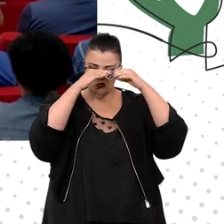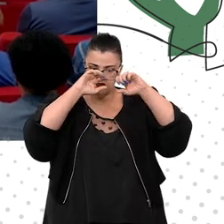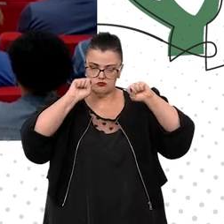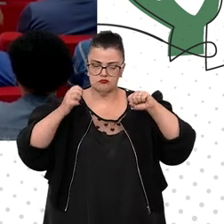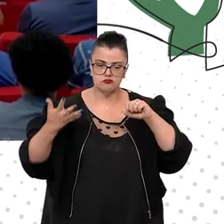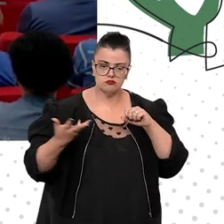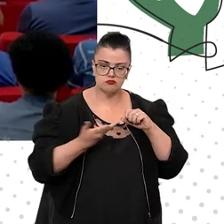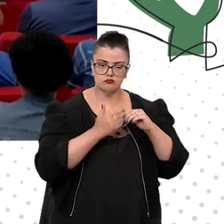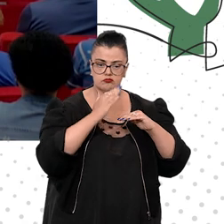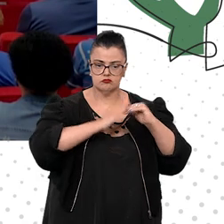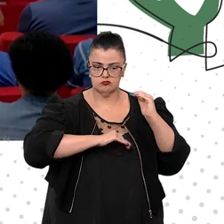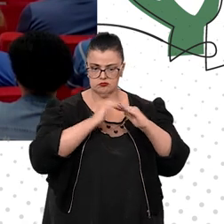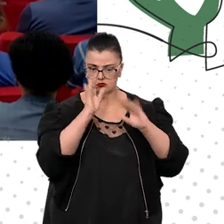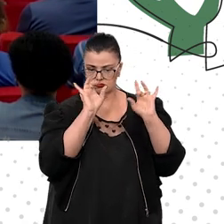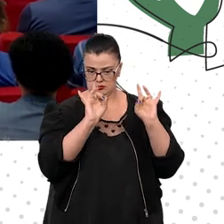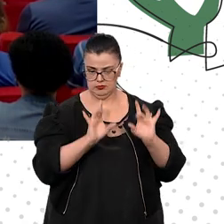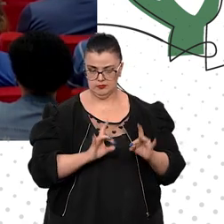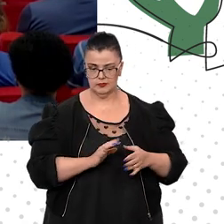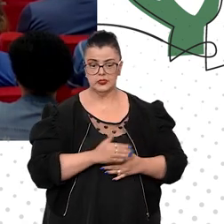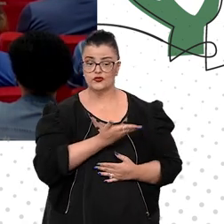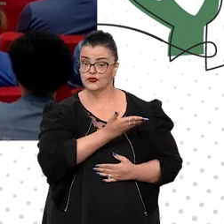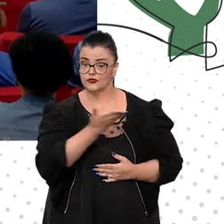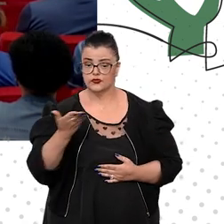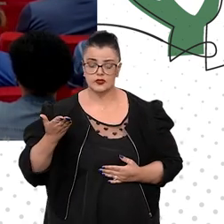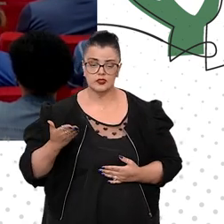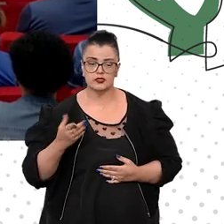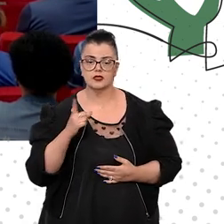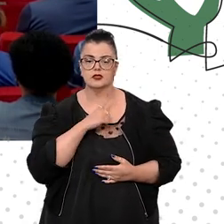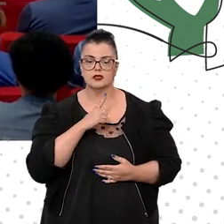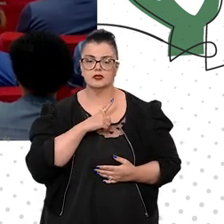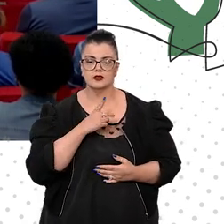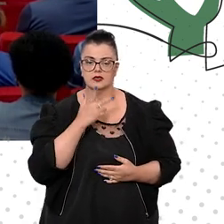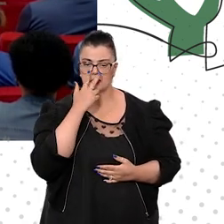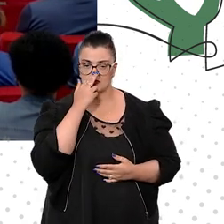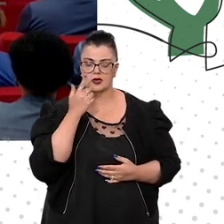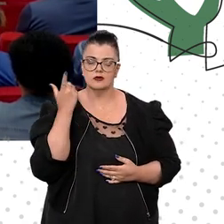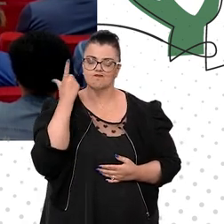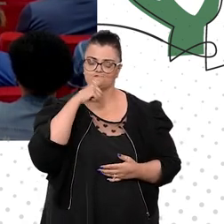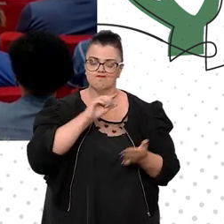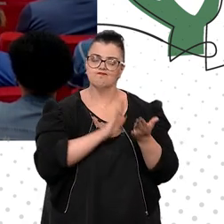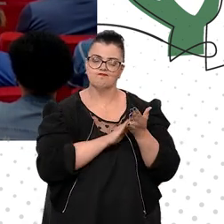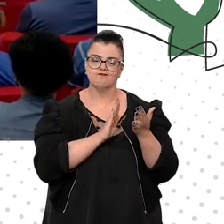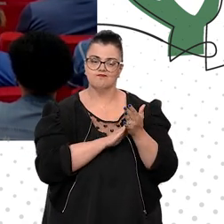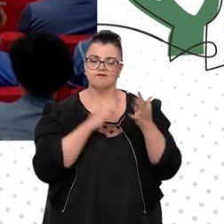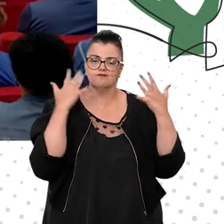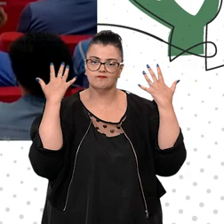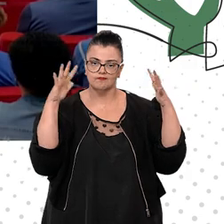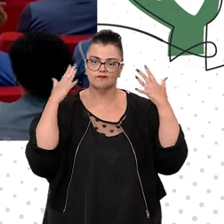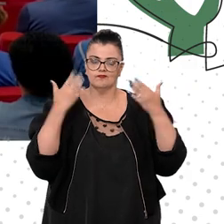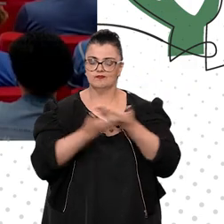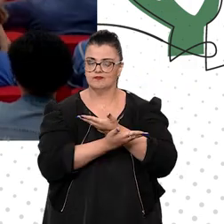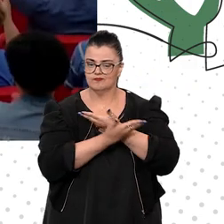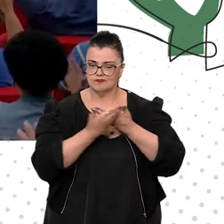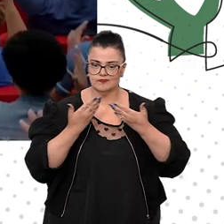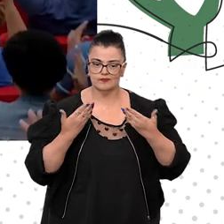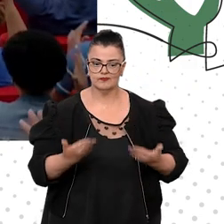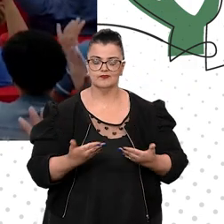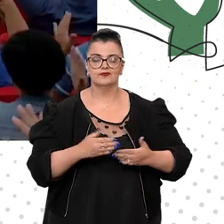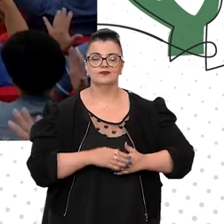Então, vocês são os nossos heróis e eu peço uma salva de palmas. para todas e todos.